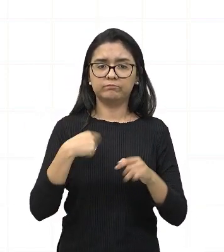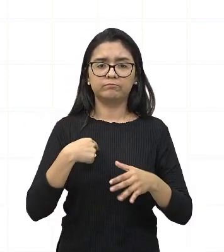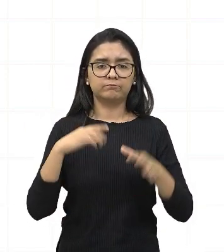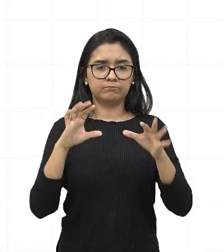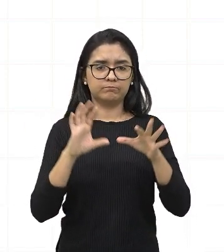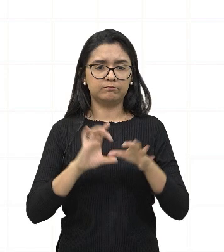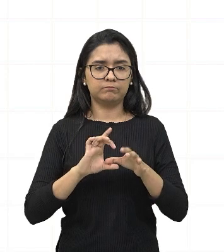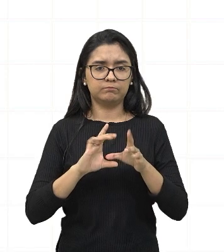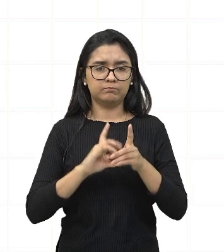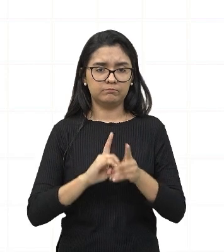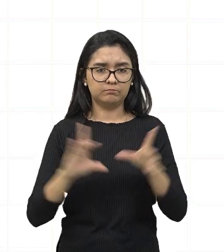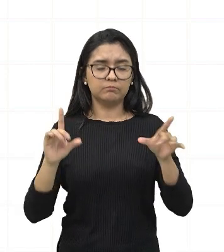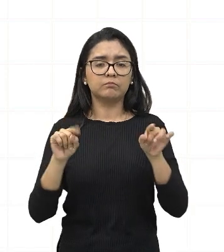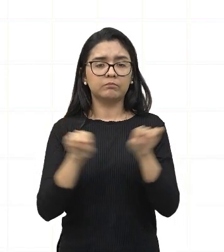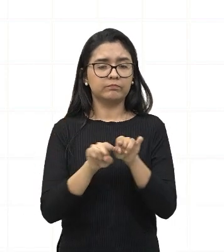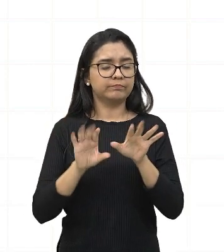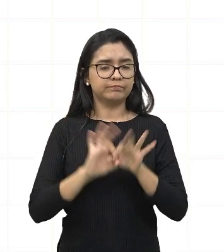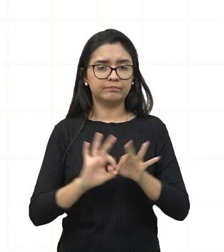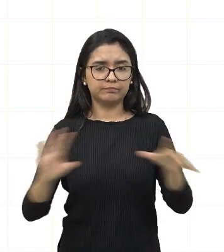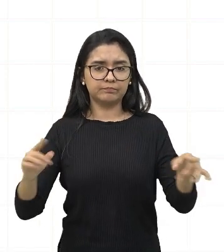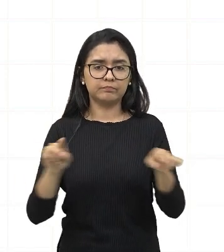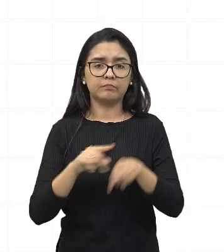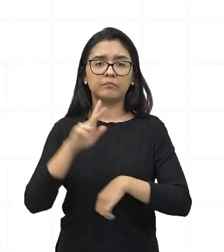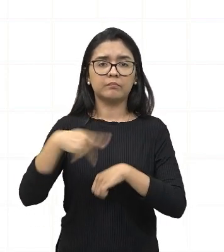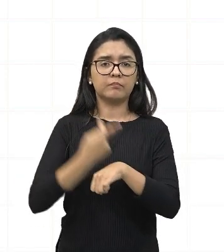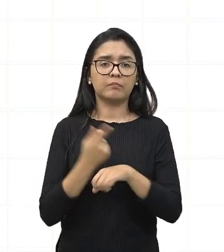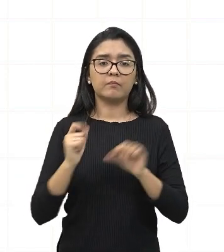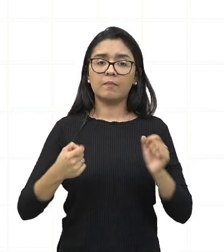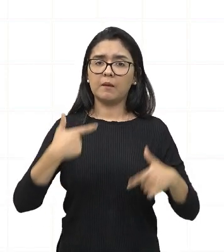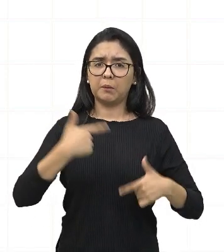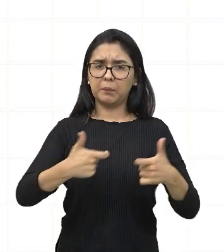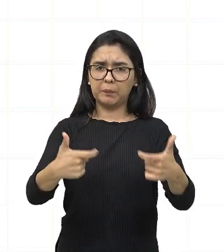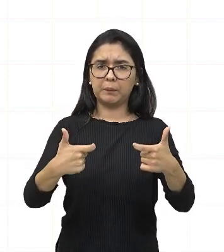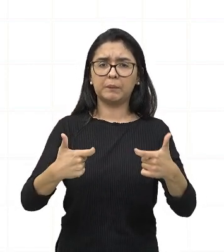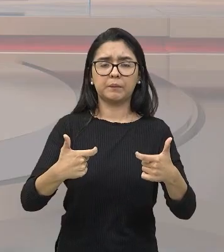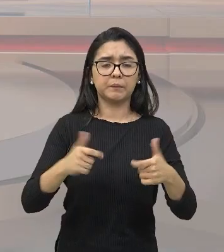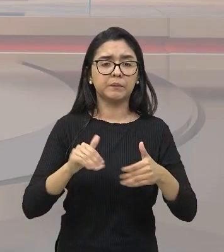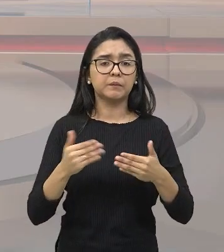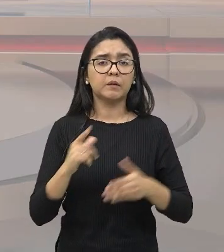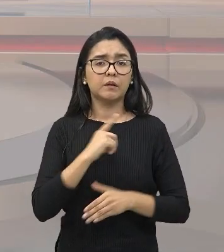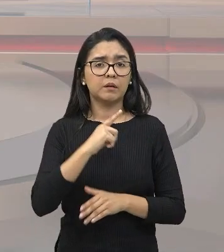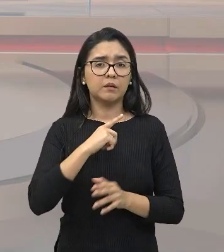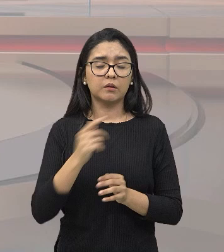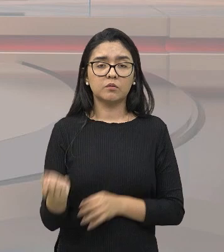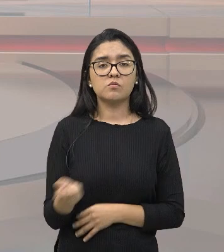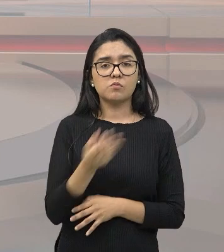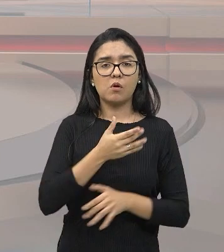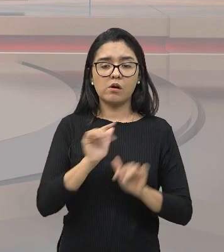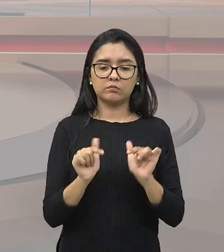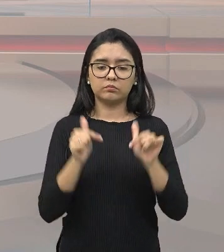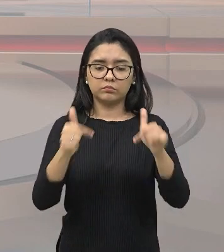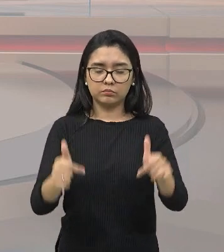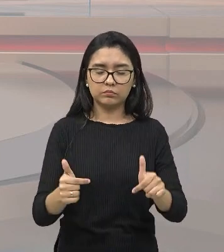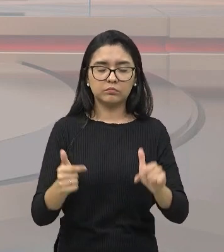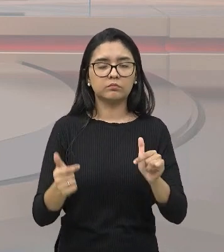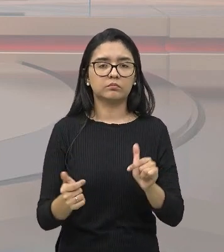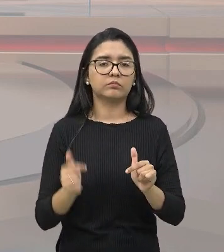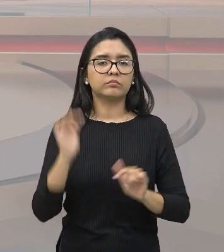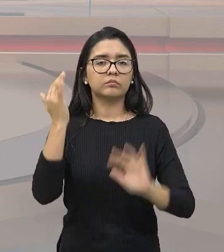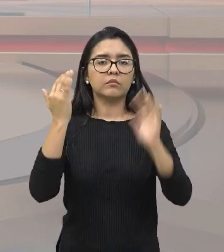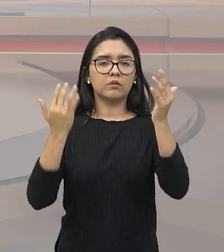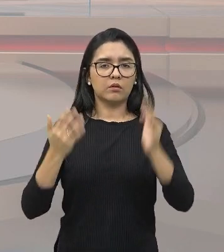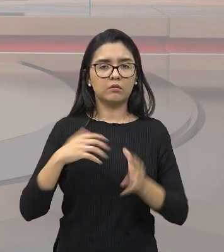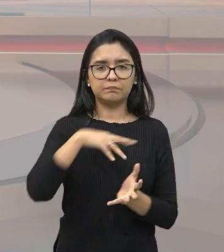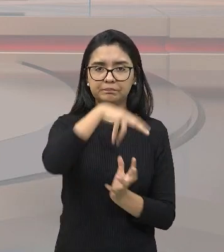sangrenta. O que nós vamos ter após isso aí? Mais movimentos surgindo em outras partes do mundo